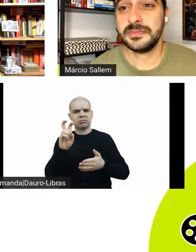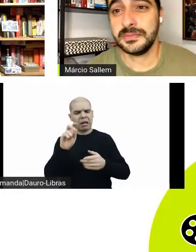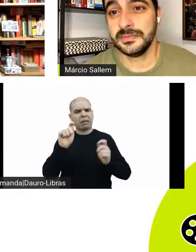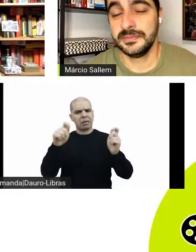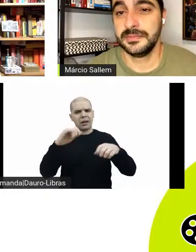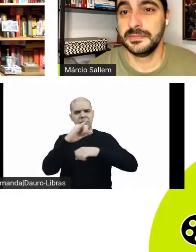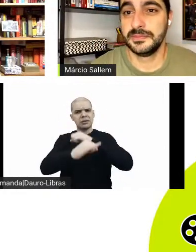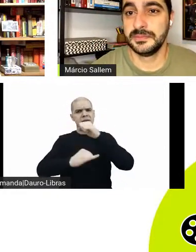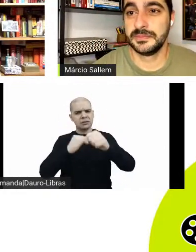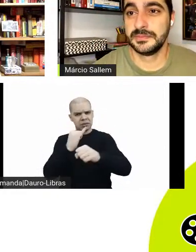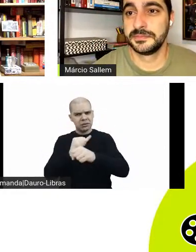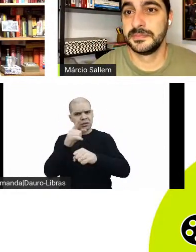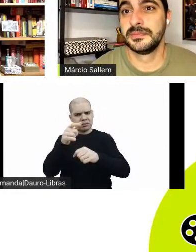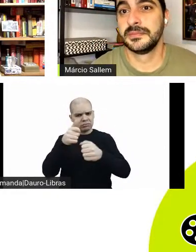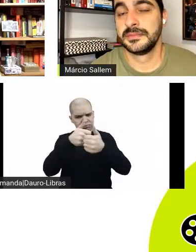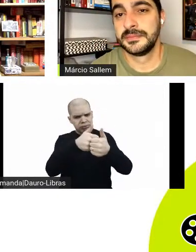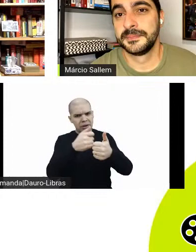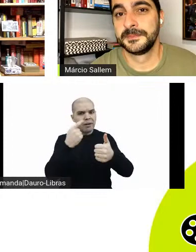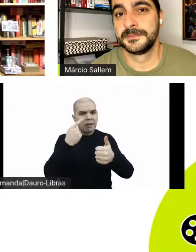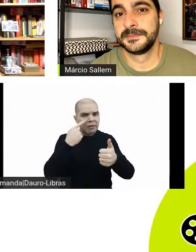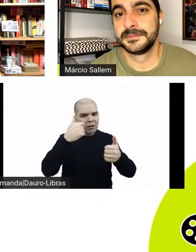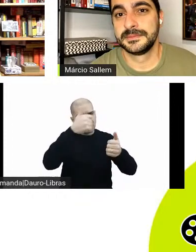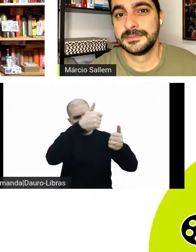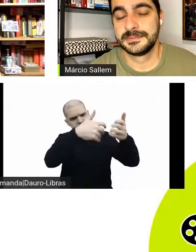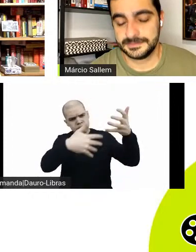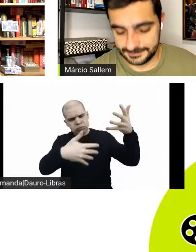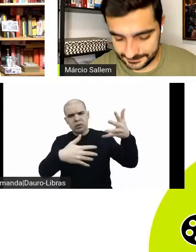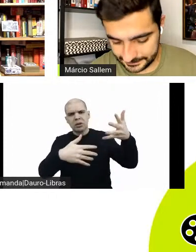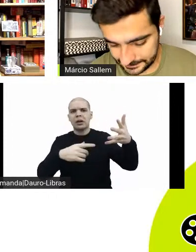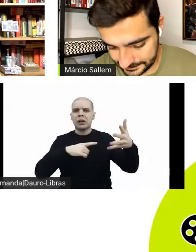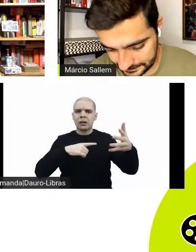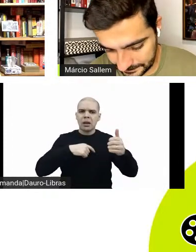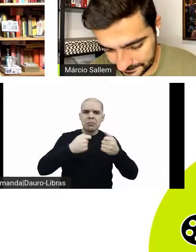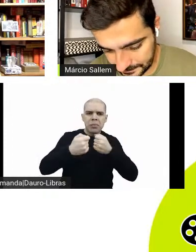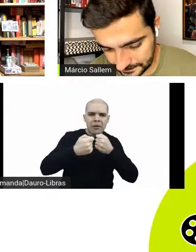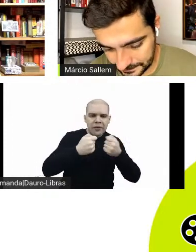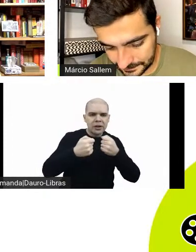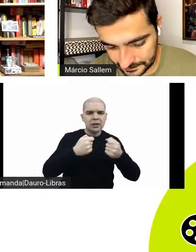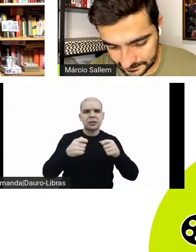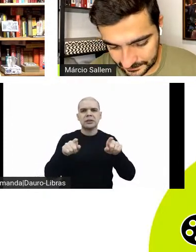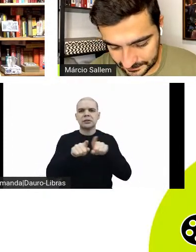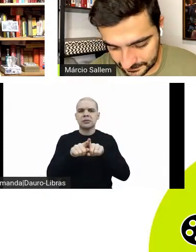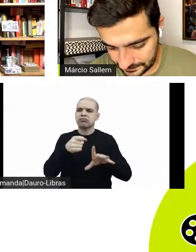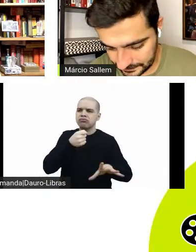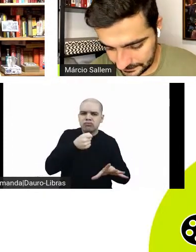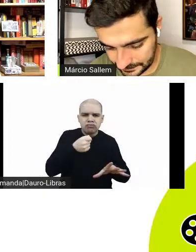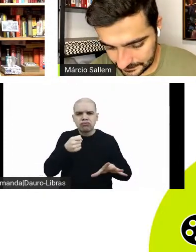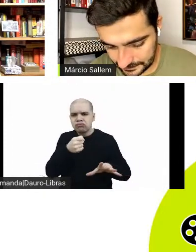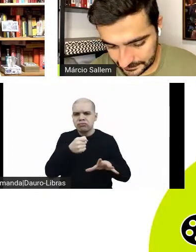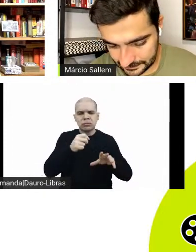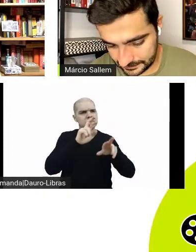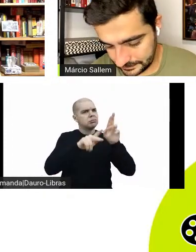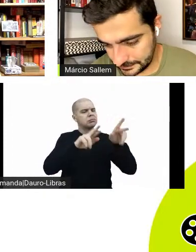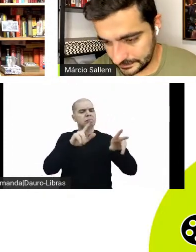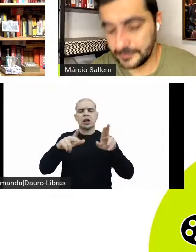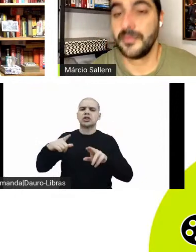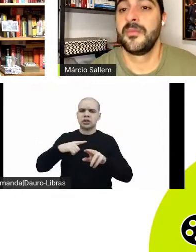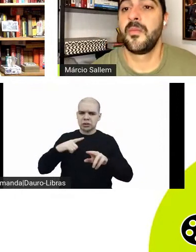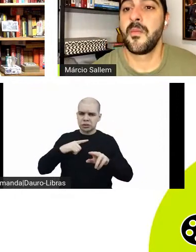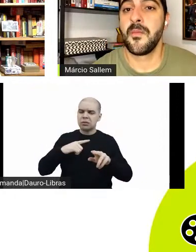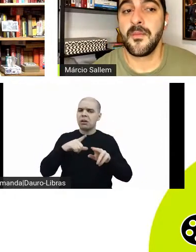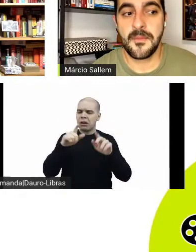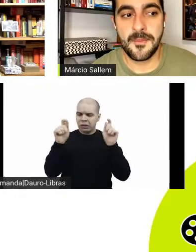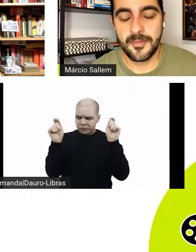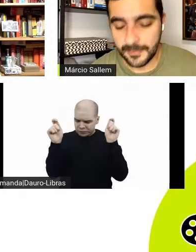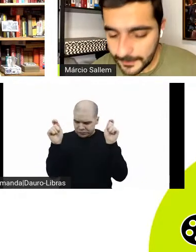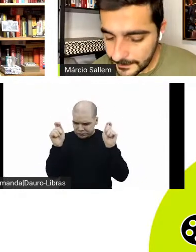vê a programação toda, então várias entrevistas, show ao vivo também, então vai estar bem bacana esse festival aí dessa